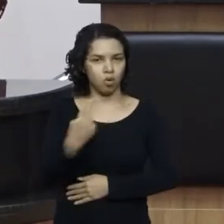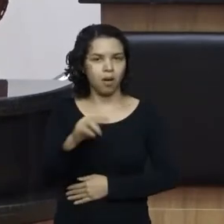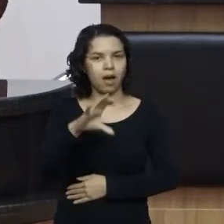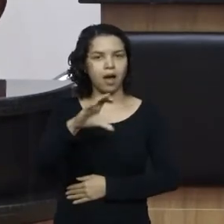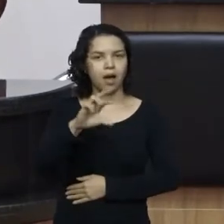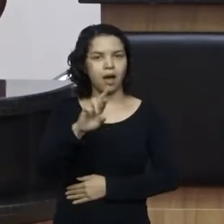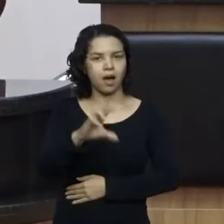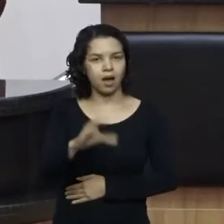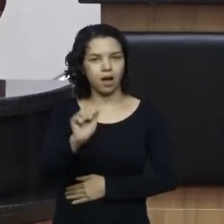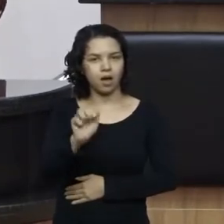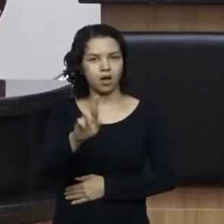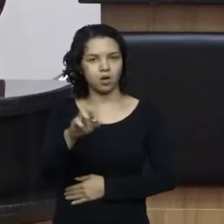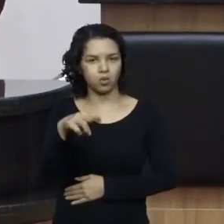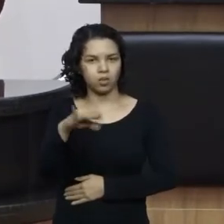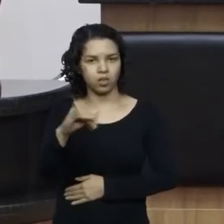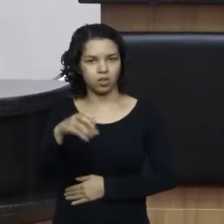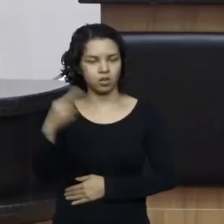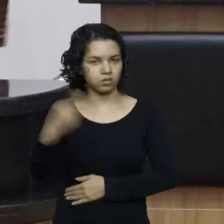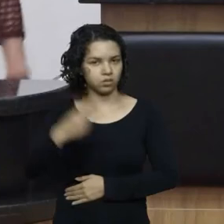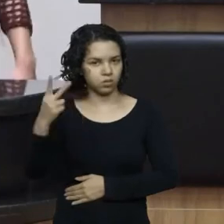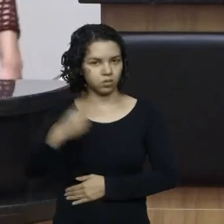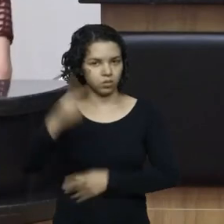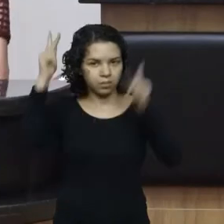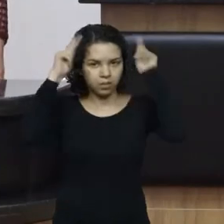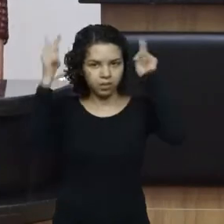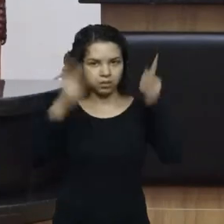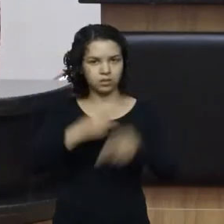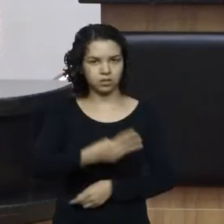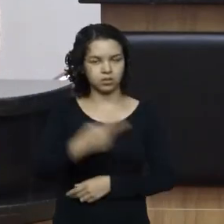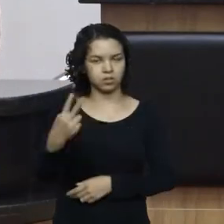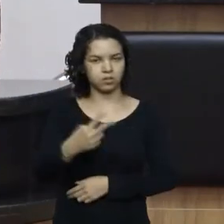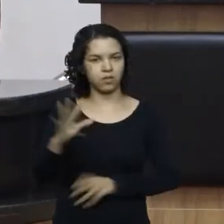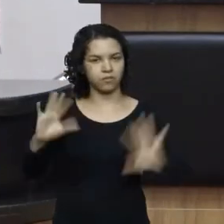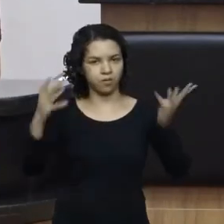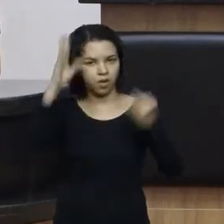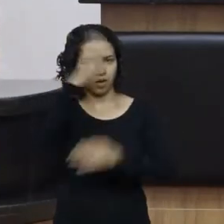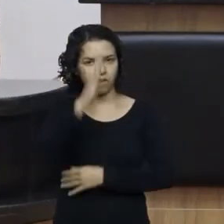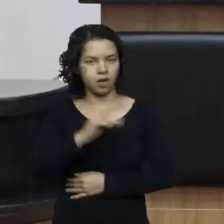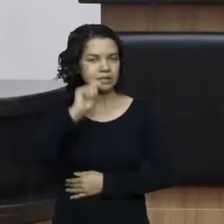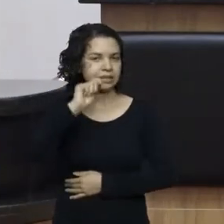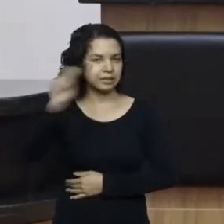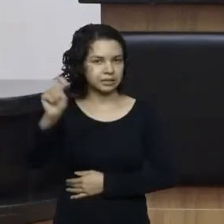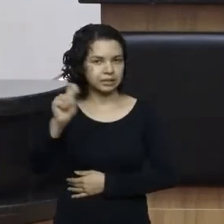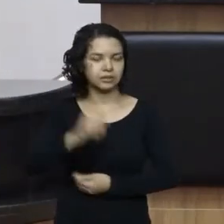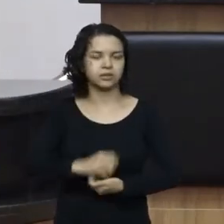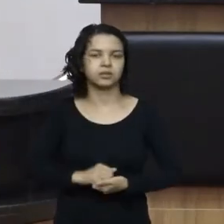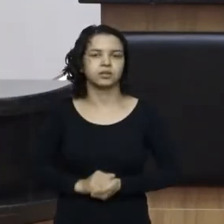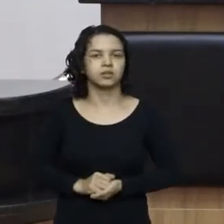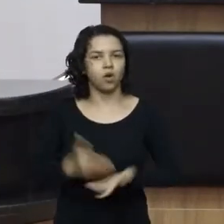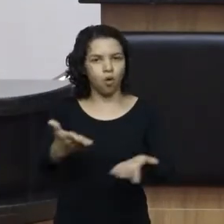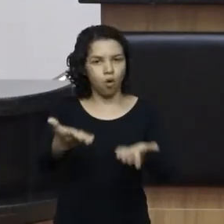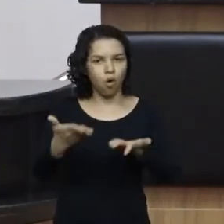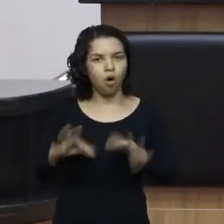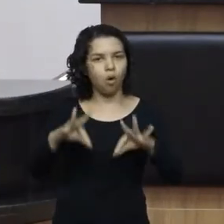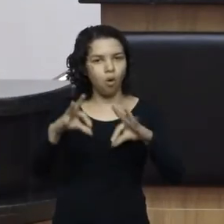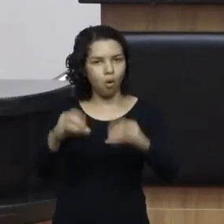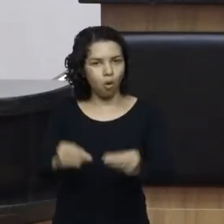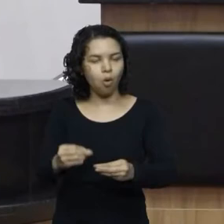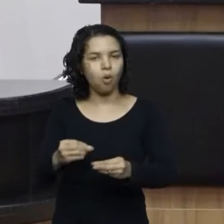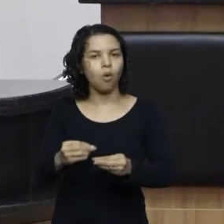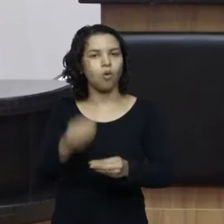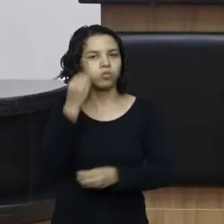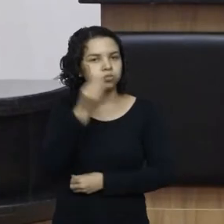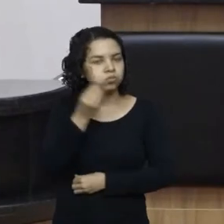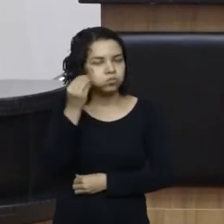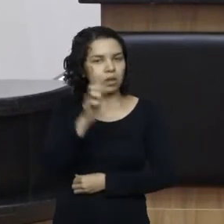a segunda princesa da 32ª Festa Nacional do Pinhão. E convido a todos a prestigiarem também essa pecada da